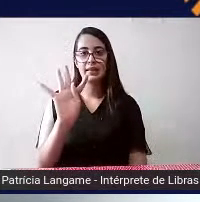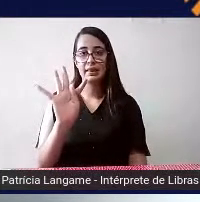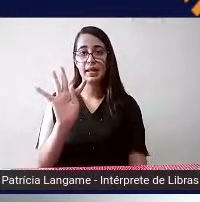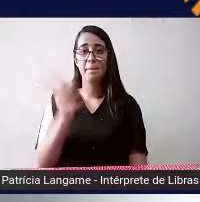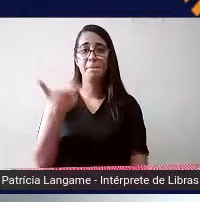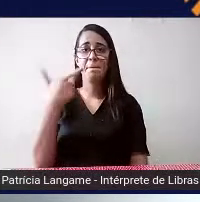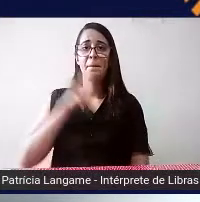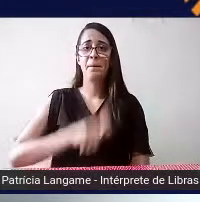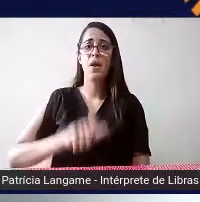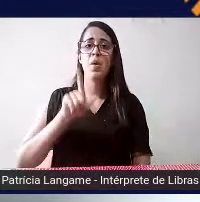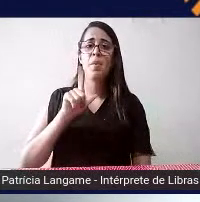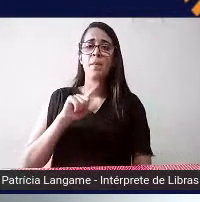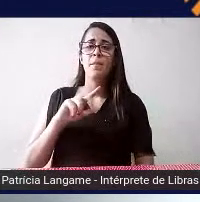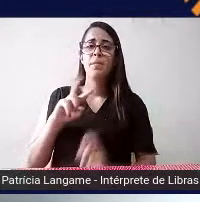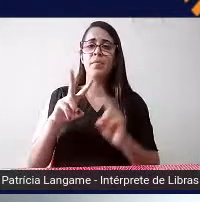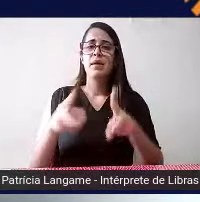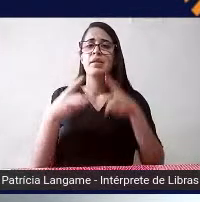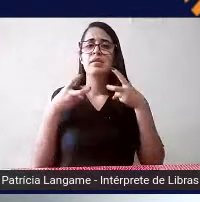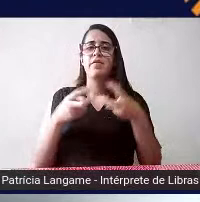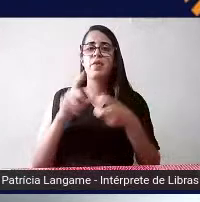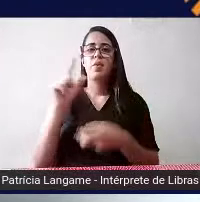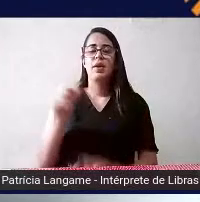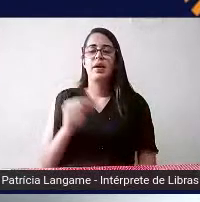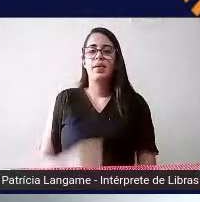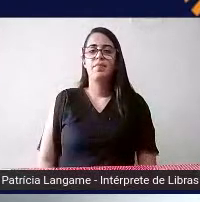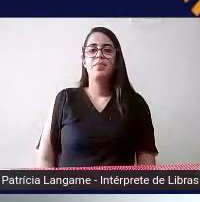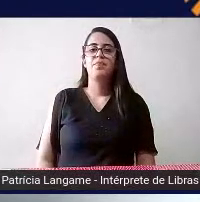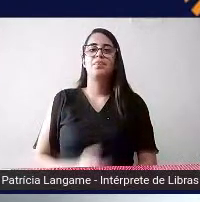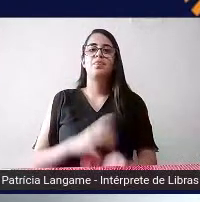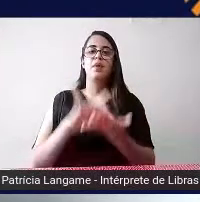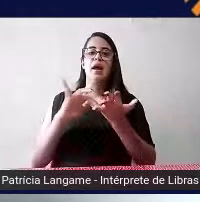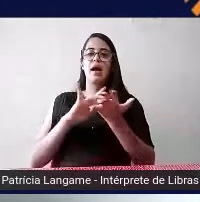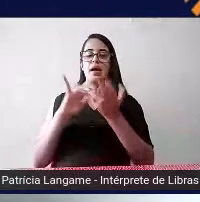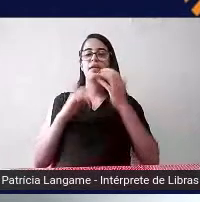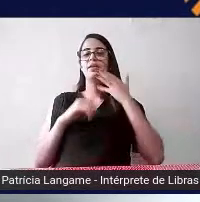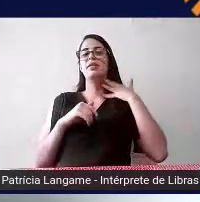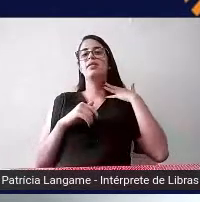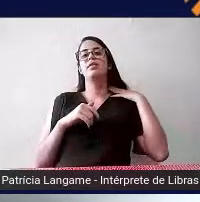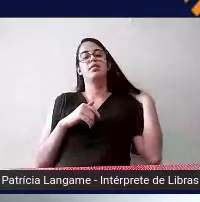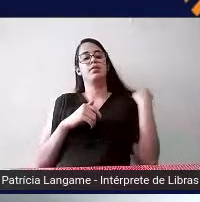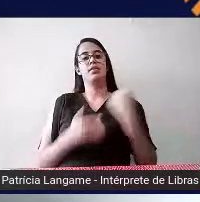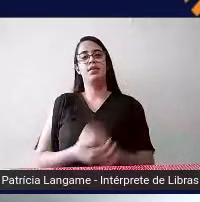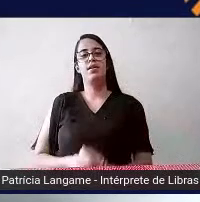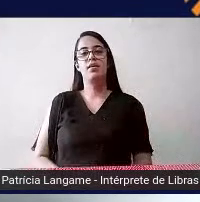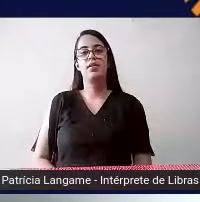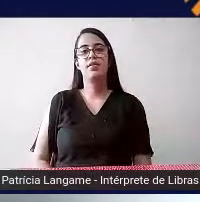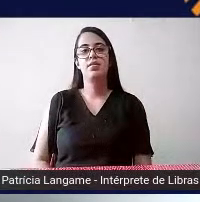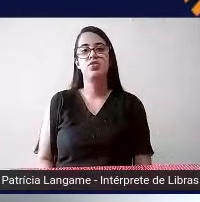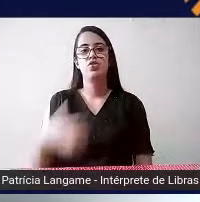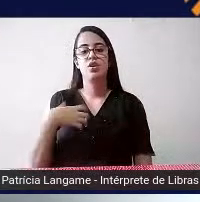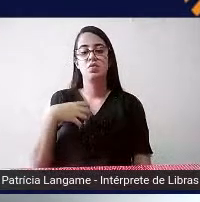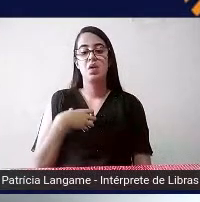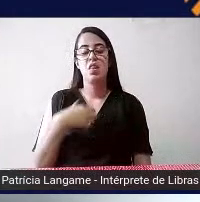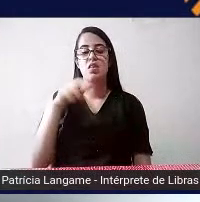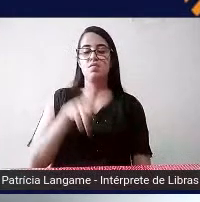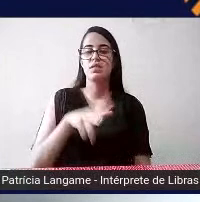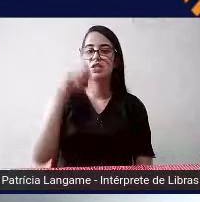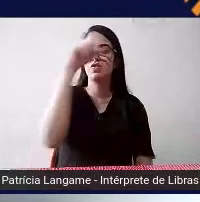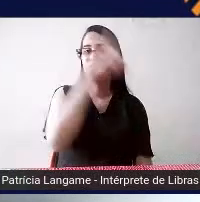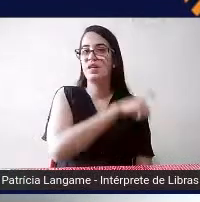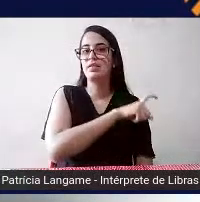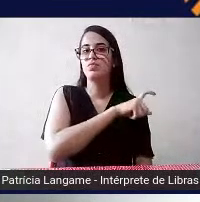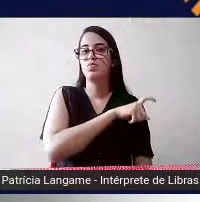observar que Luiz Braile pensou de uma maneira de tornar isso de ser não ser difícil essa essa